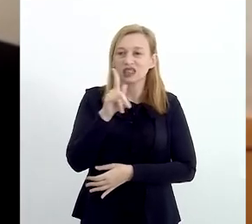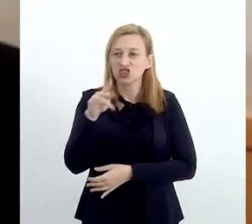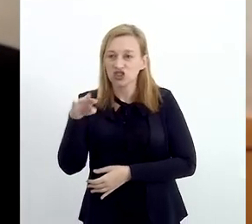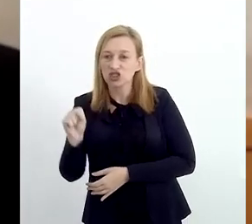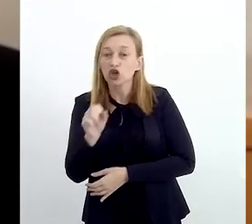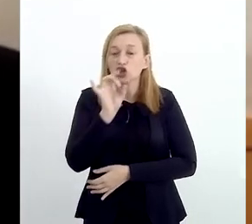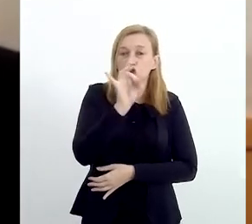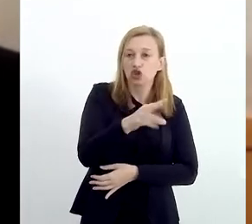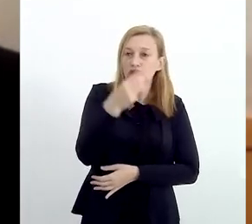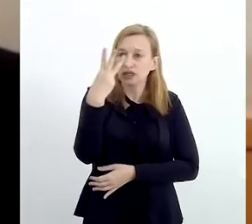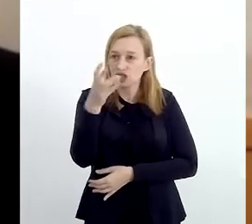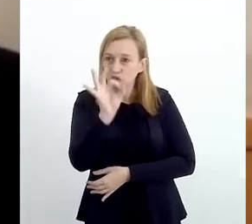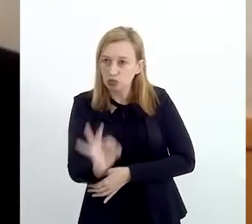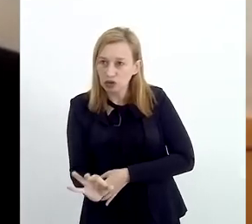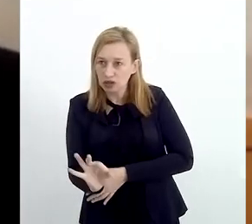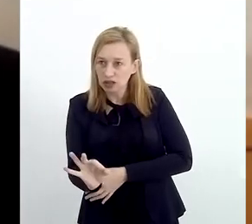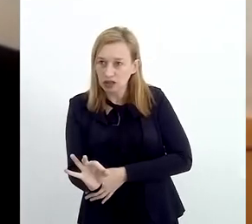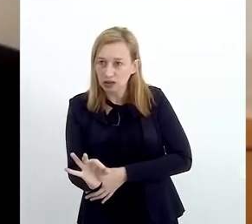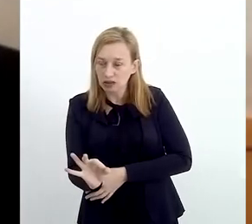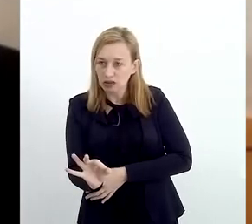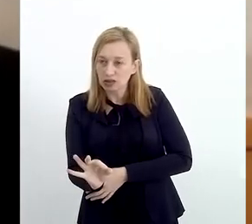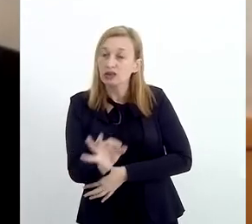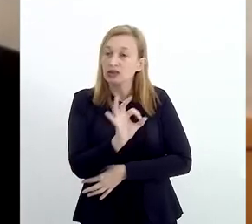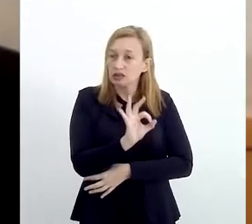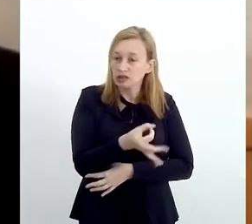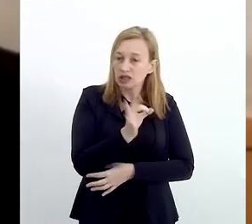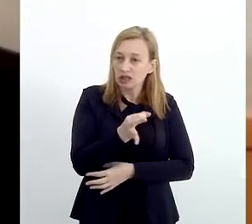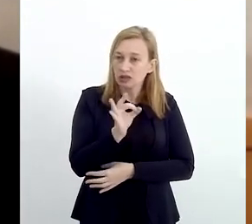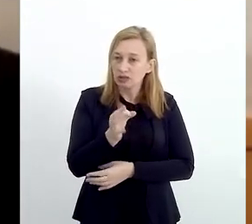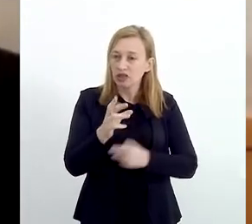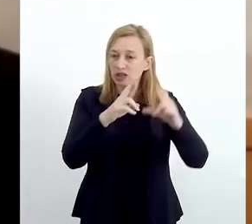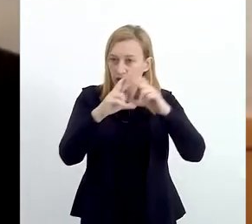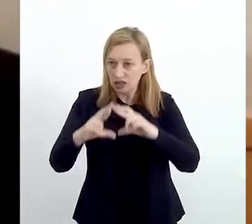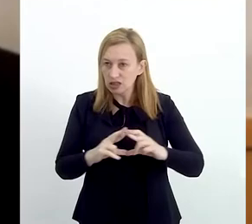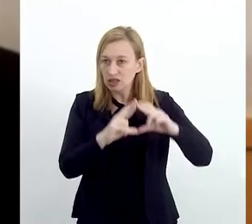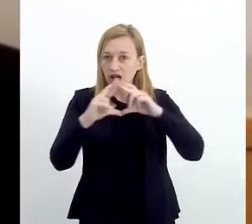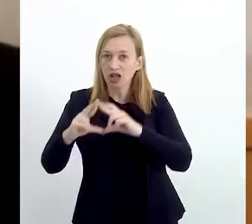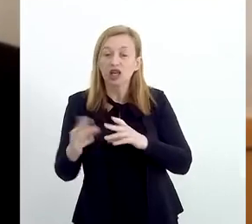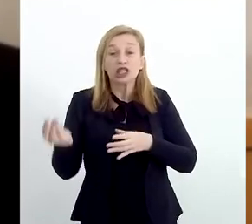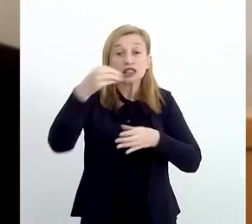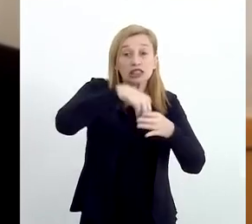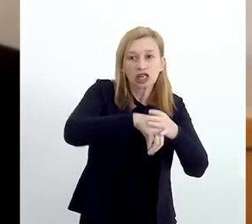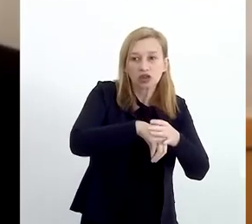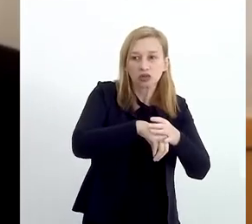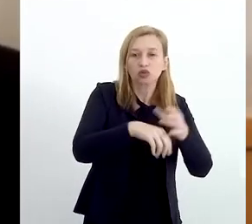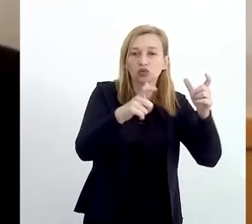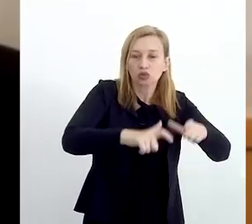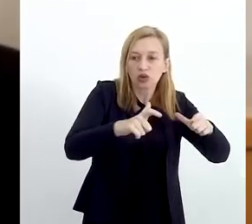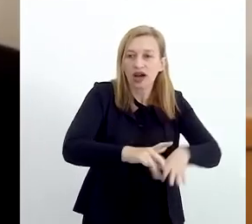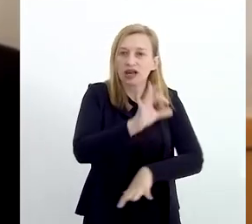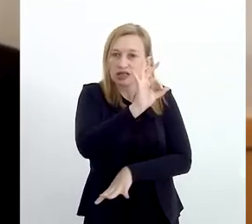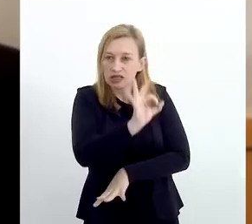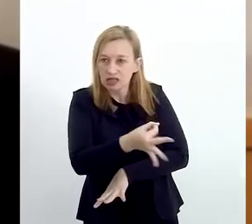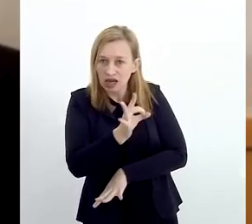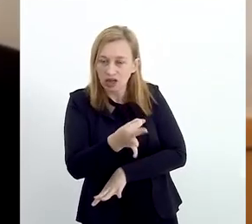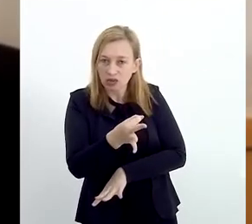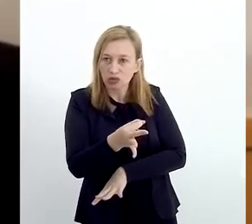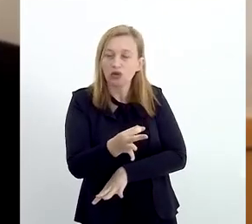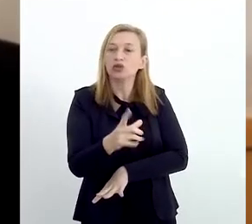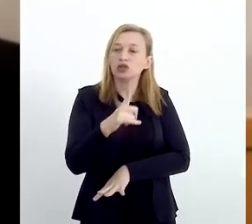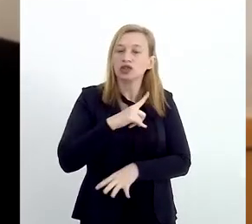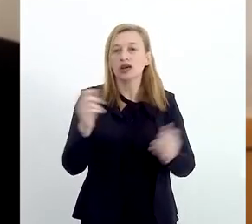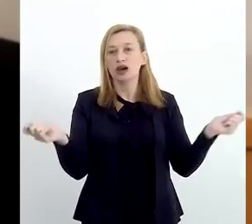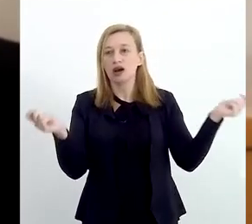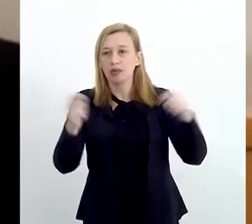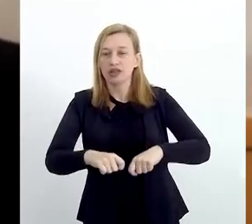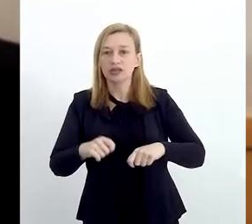somente 3% é efetivamente reciclada dentro de um descarte correto, onde a